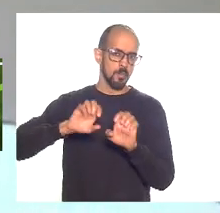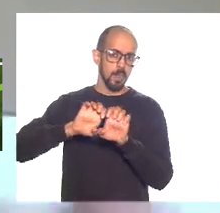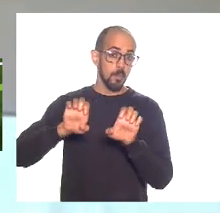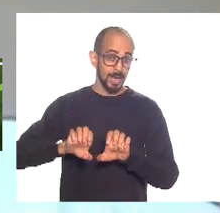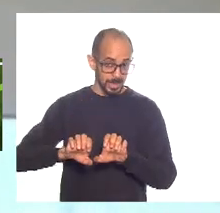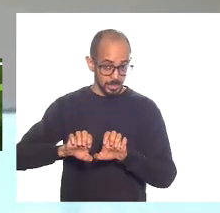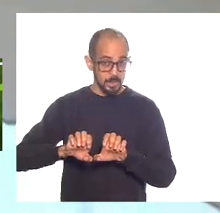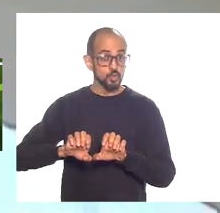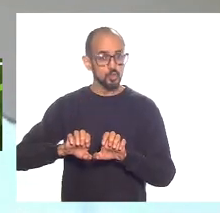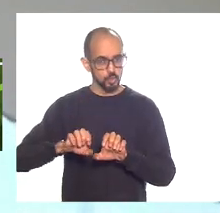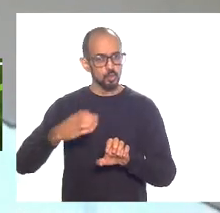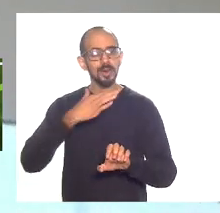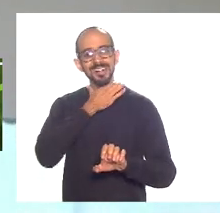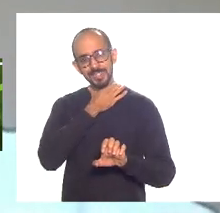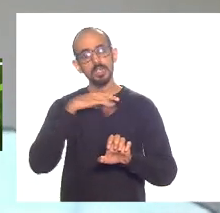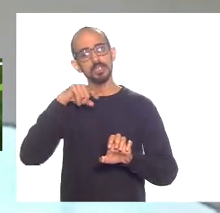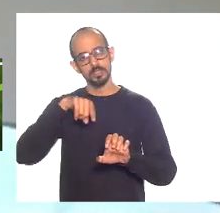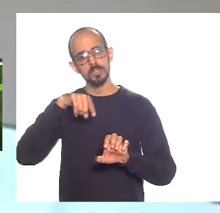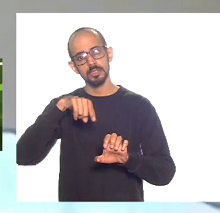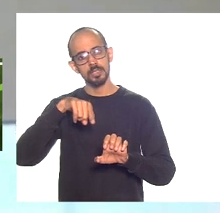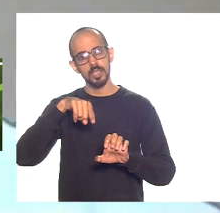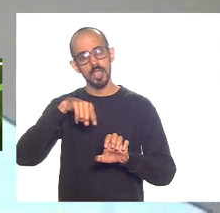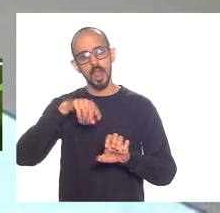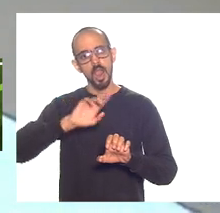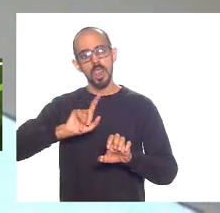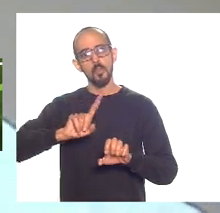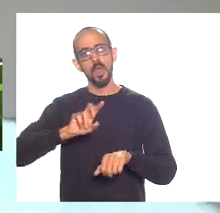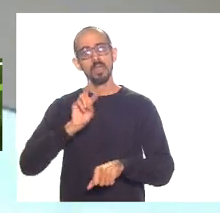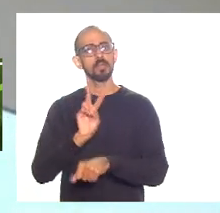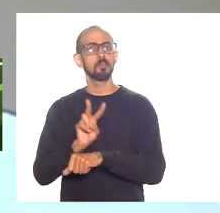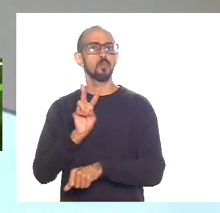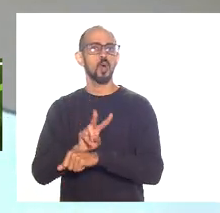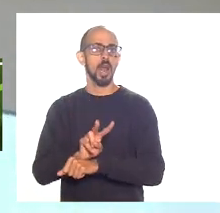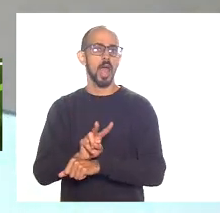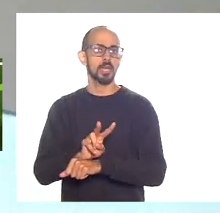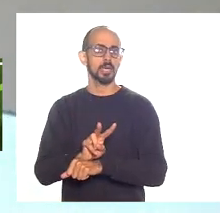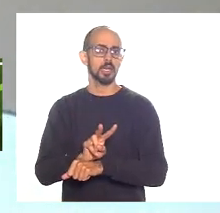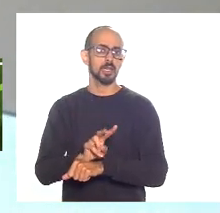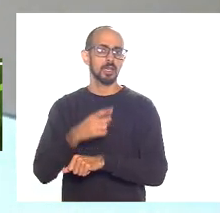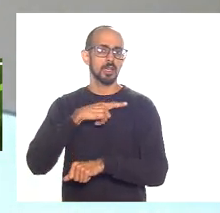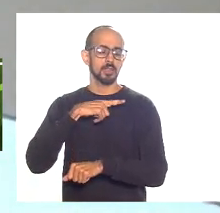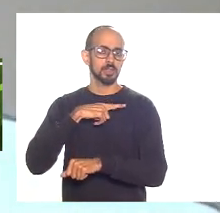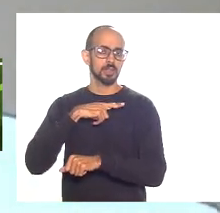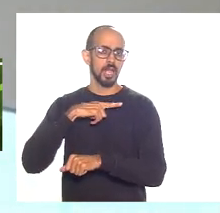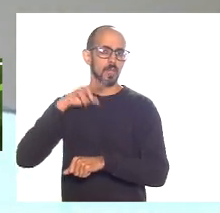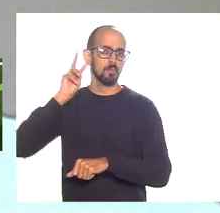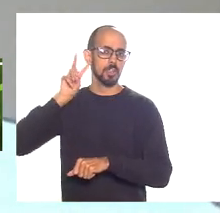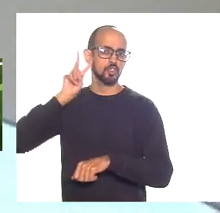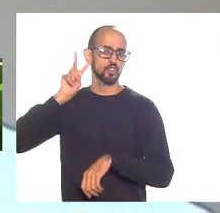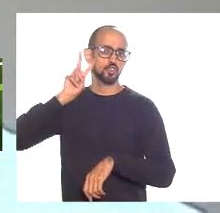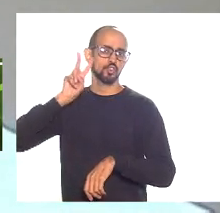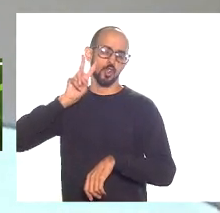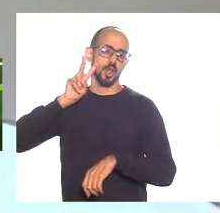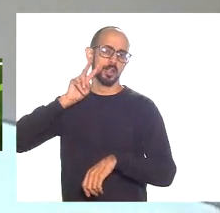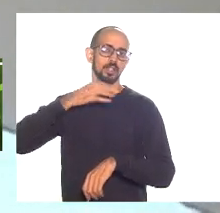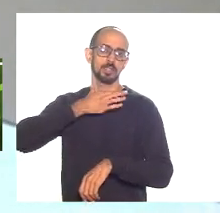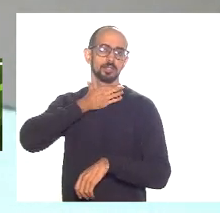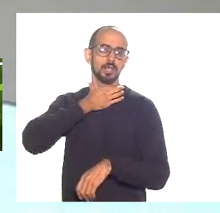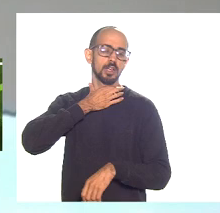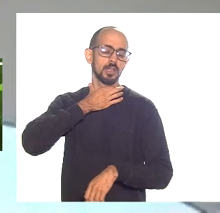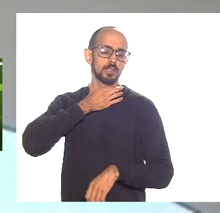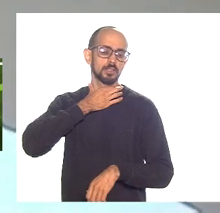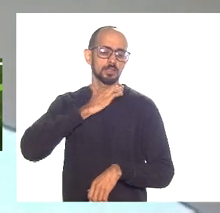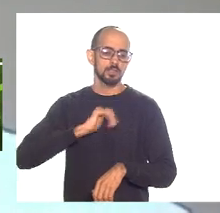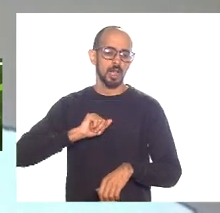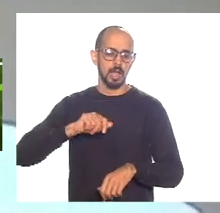o Rio de Janeiro vive uma crise que eu chamo de crise persistente tem raízes históricas nós vamos aqui explorar em relação a